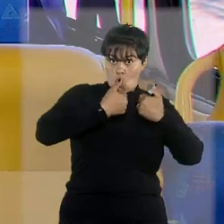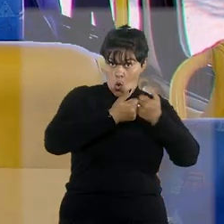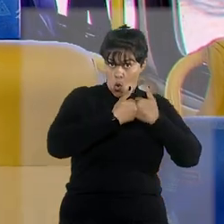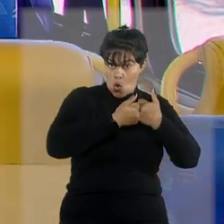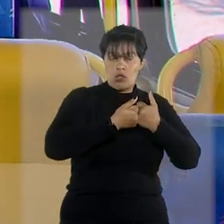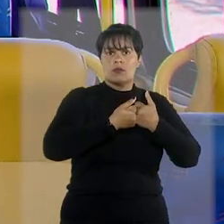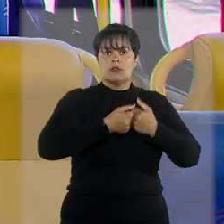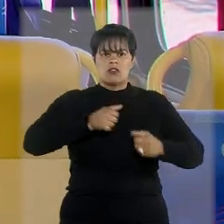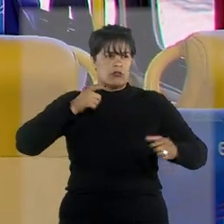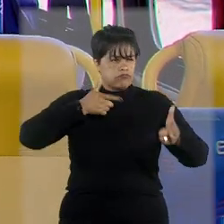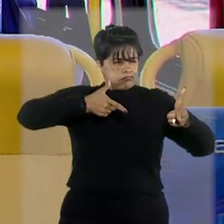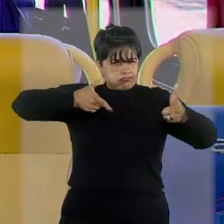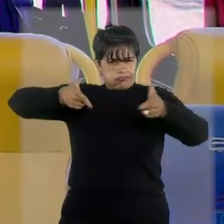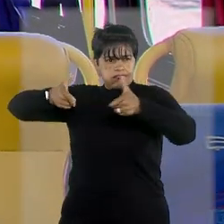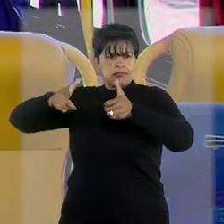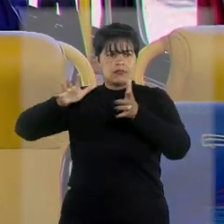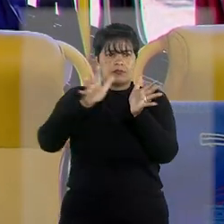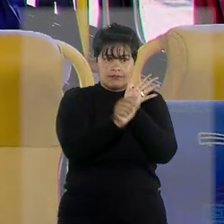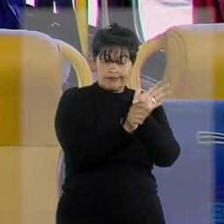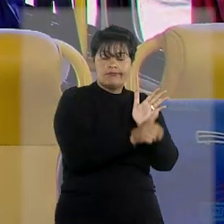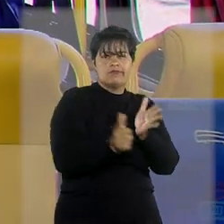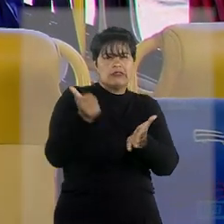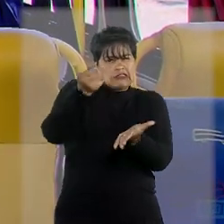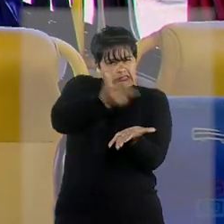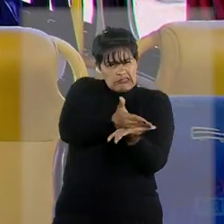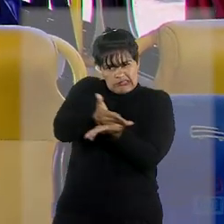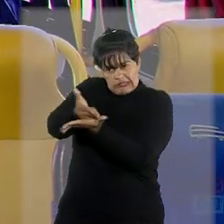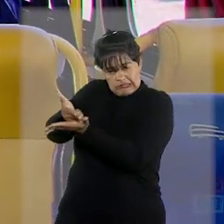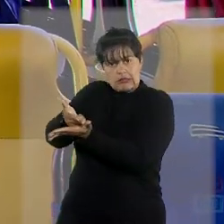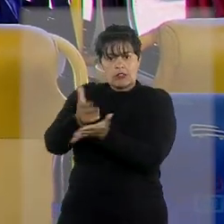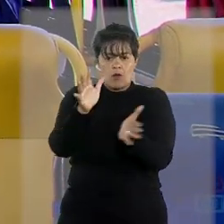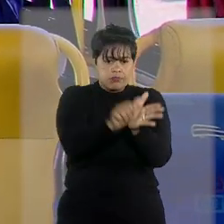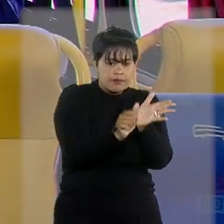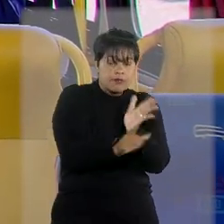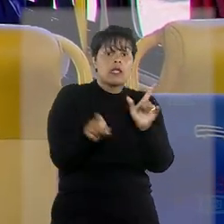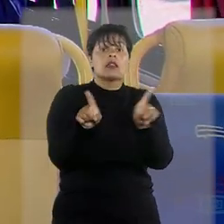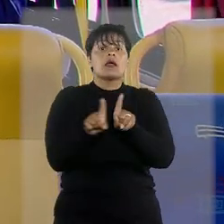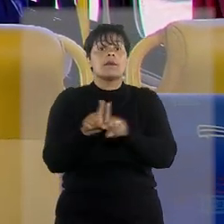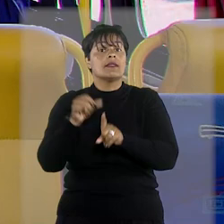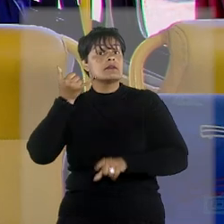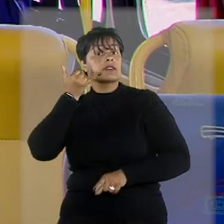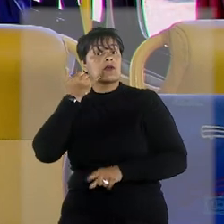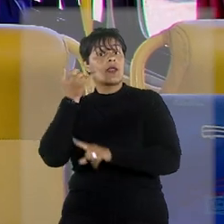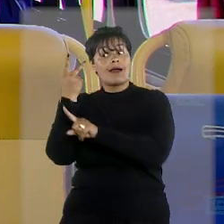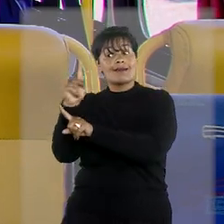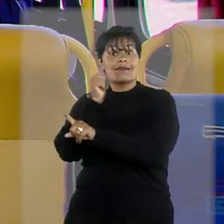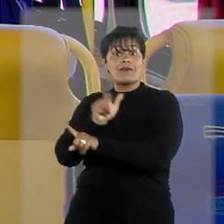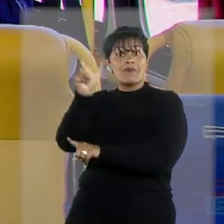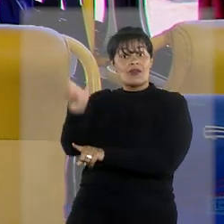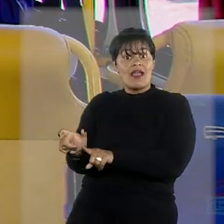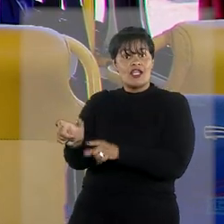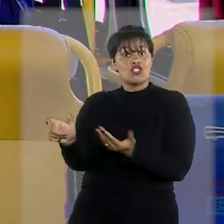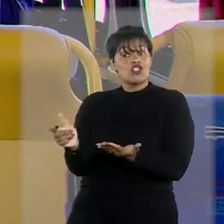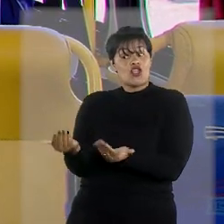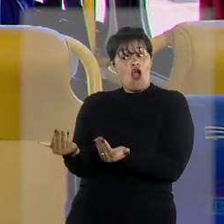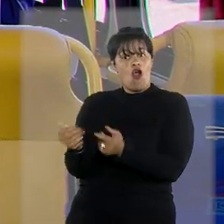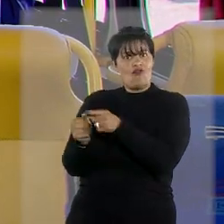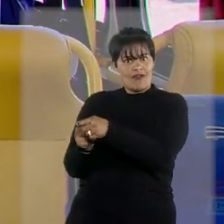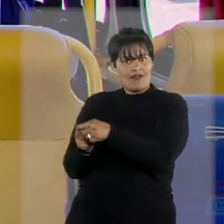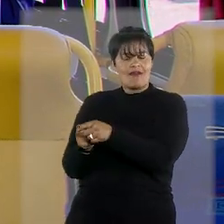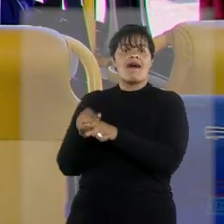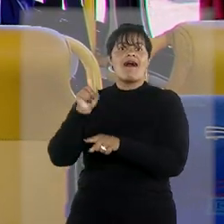Levaram vários pertences dos passageiros, incluindo o aparelho celular da vítima, uma mulher jovem que também foi